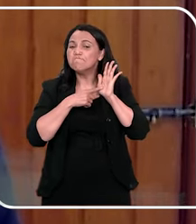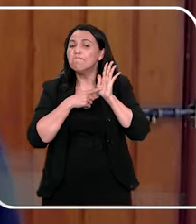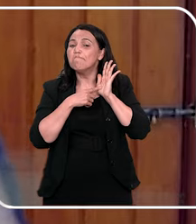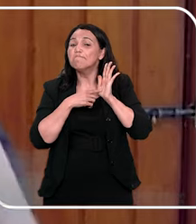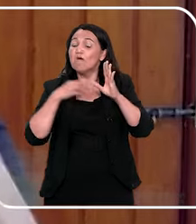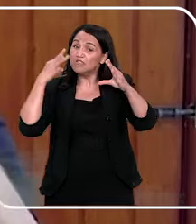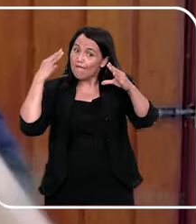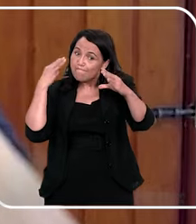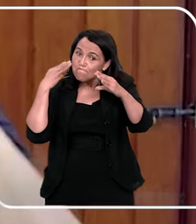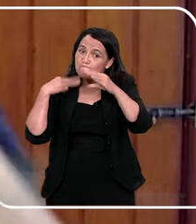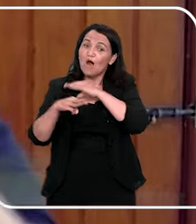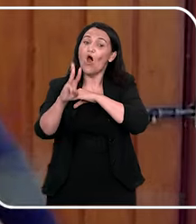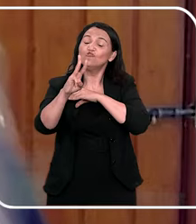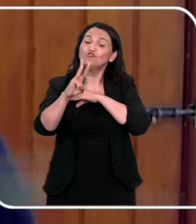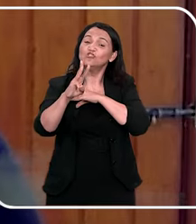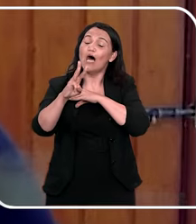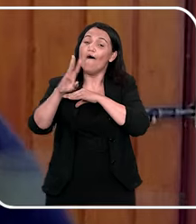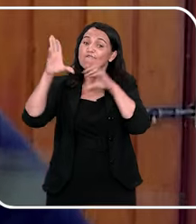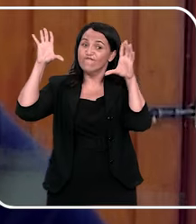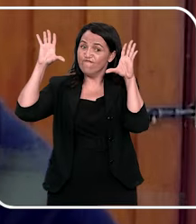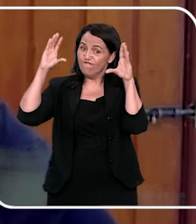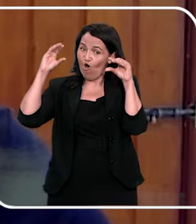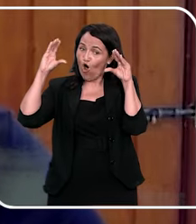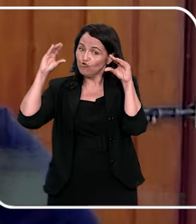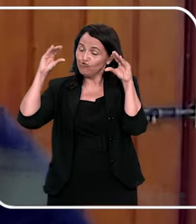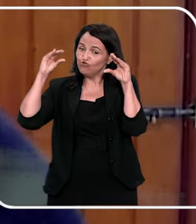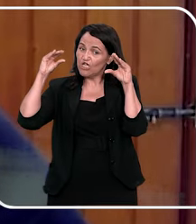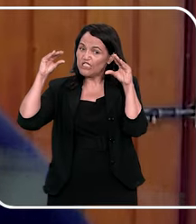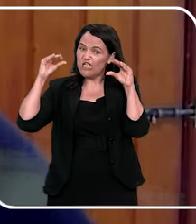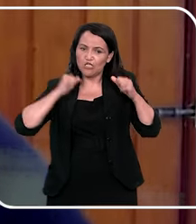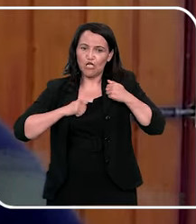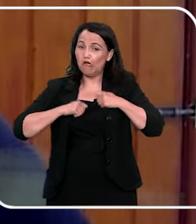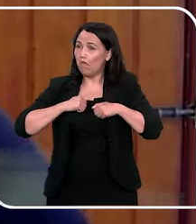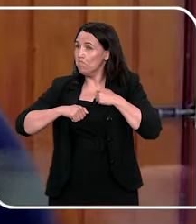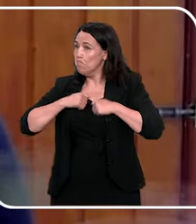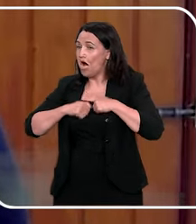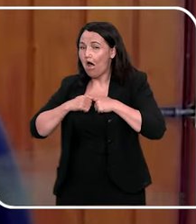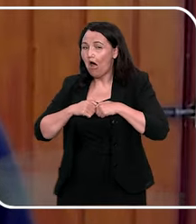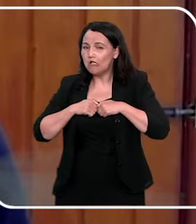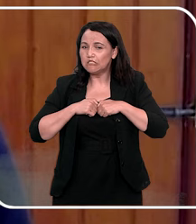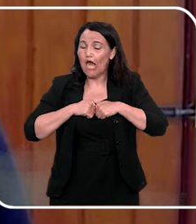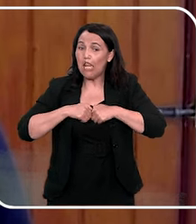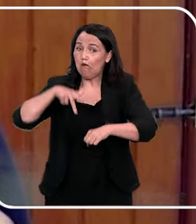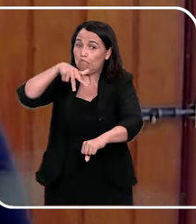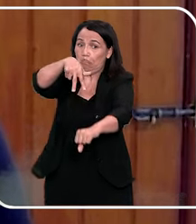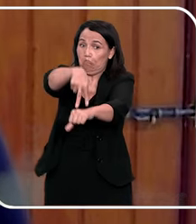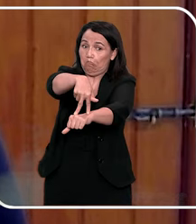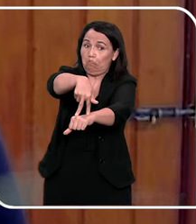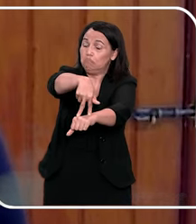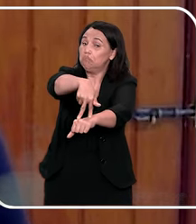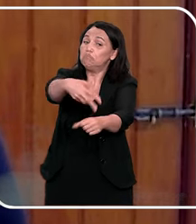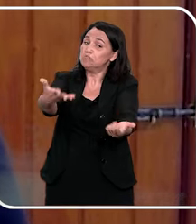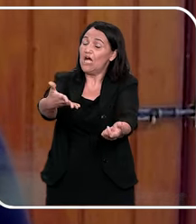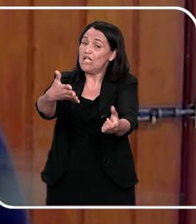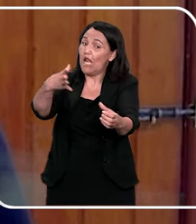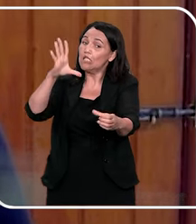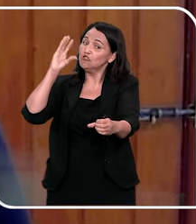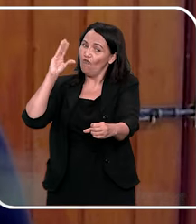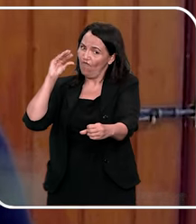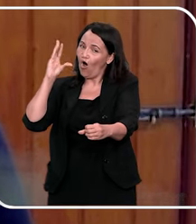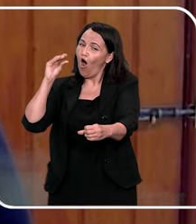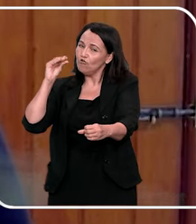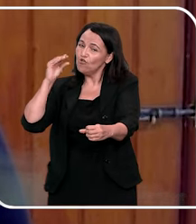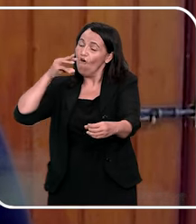a criança no banho, não está mostrando na parte íntima, mas está ali exposta, e aquelas fotos vão parar